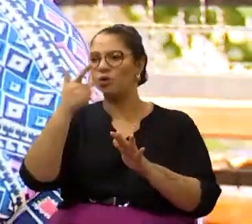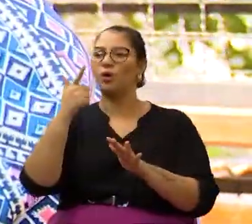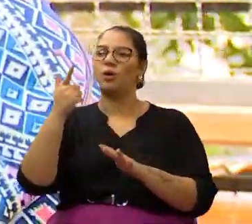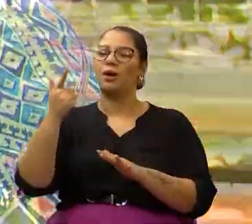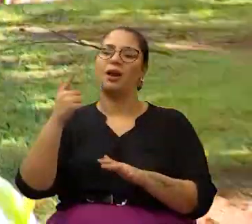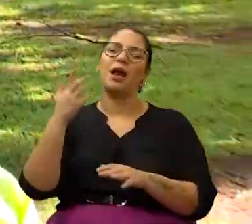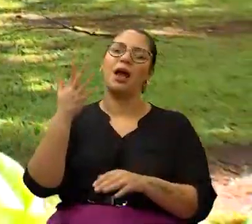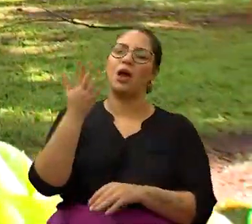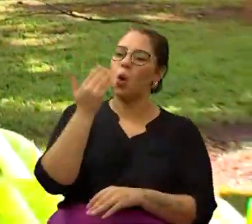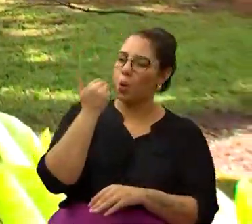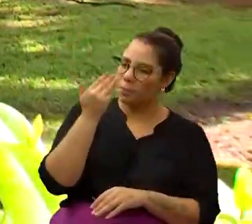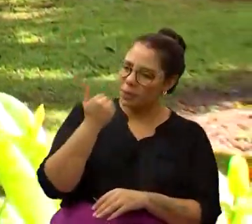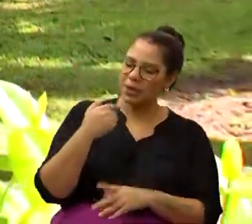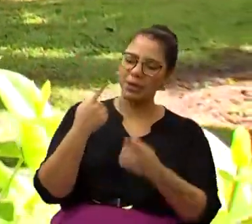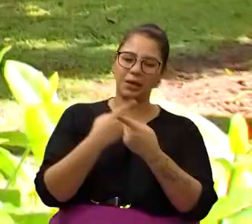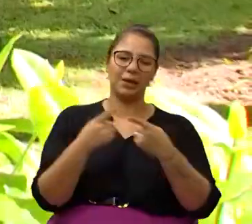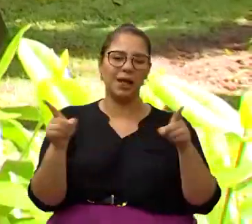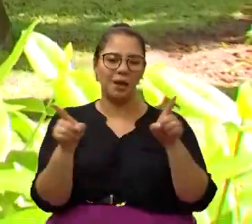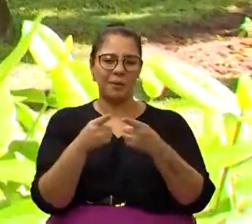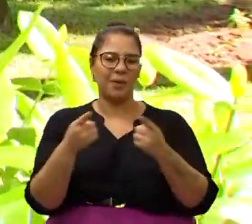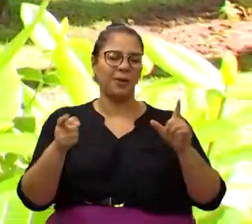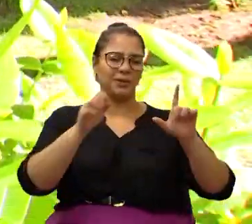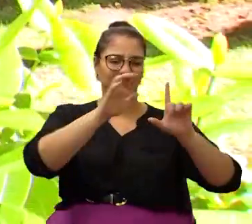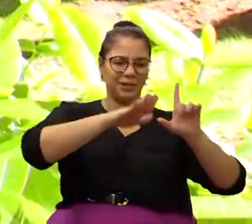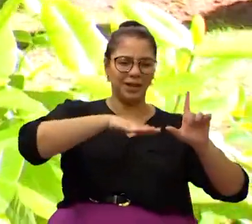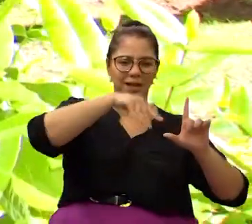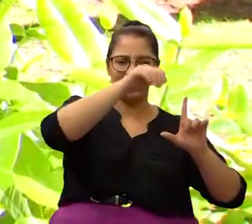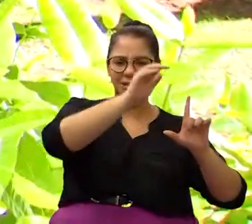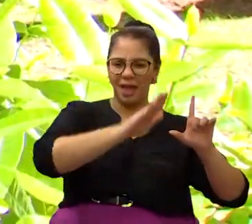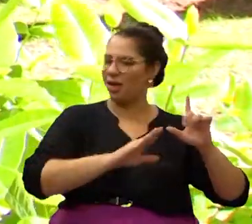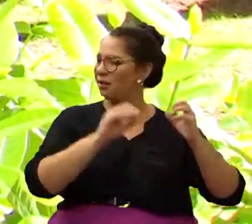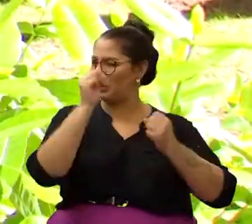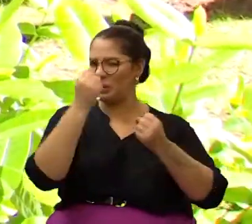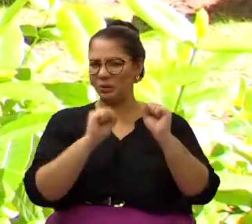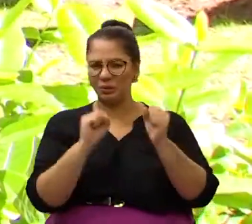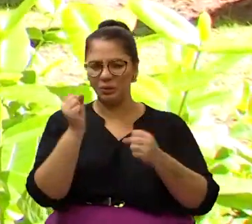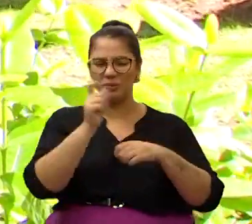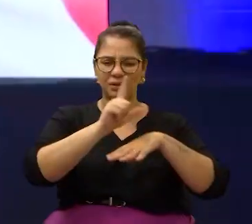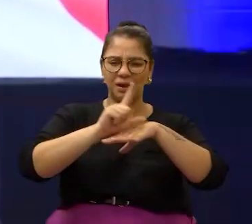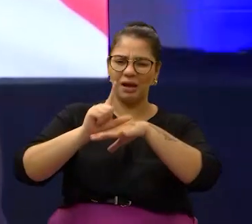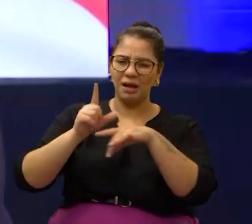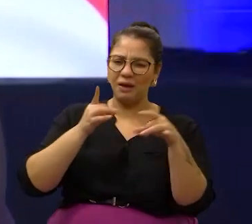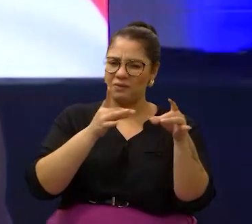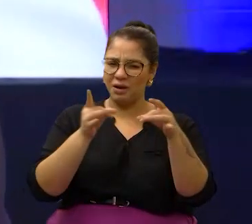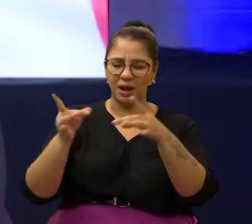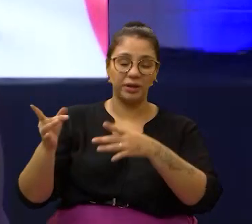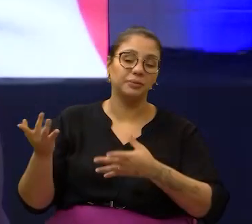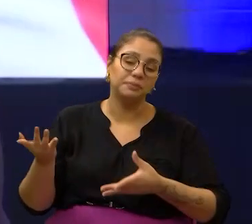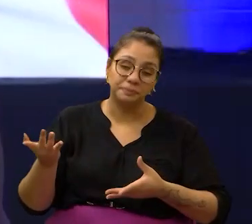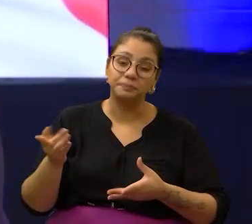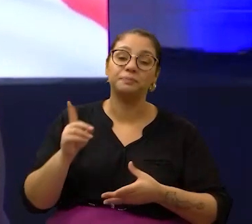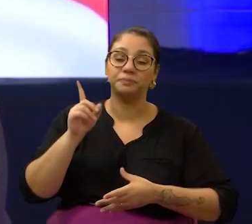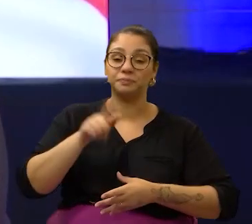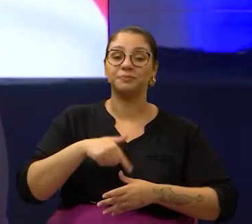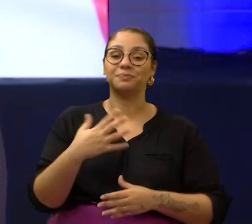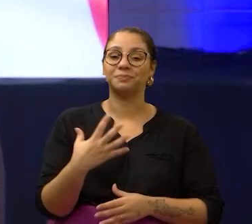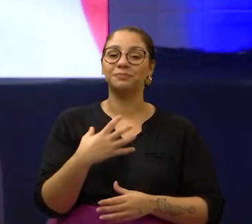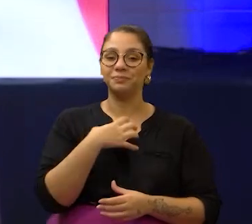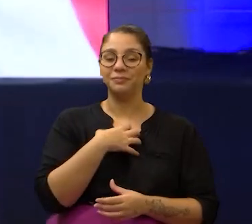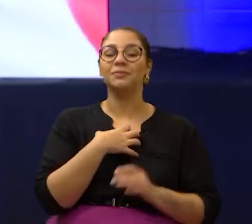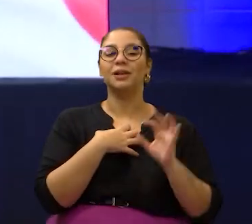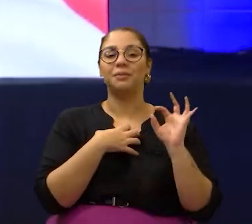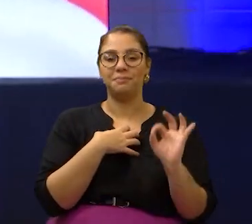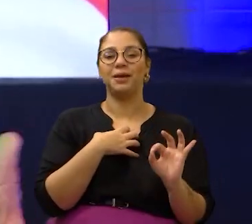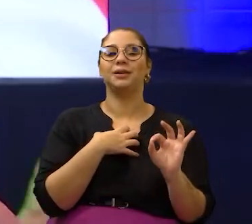gastronomia, na música, nas obras de artes, na indústria, no comércio. Então, é uma forma